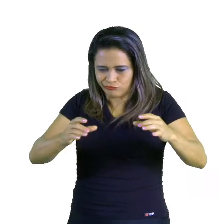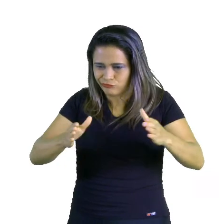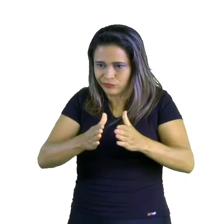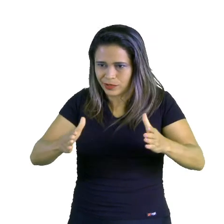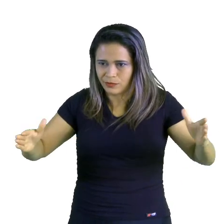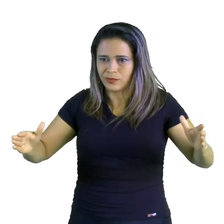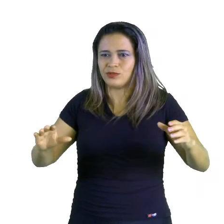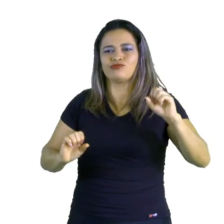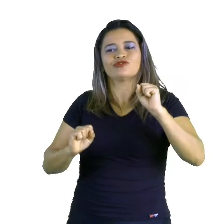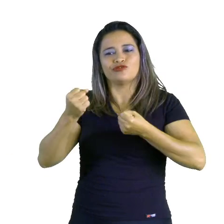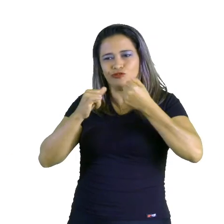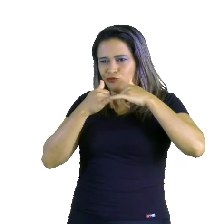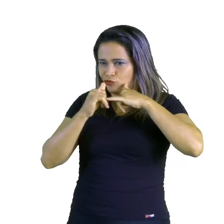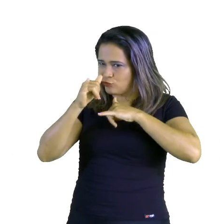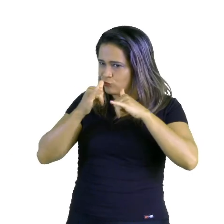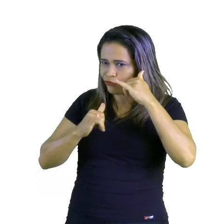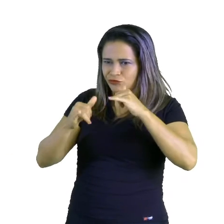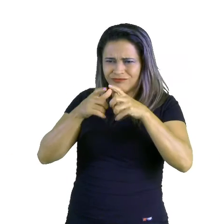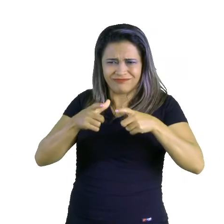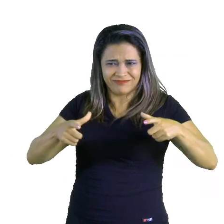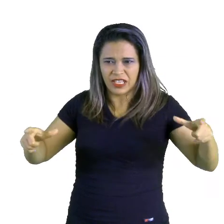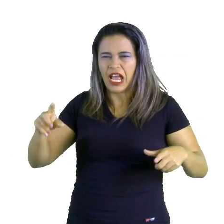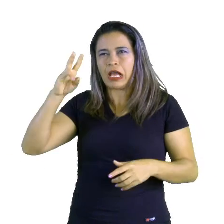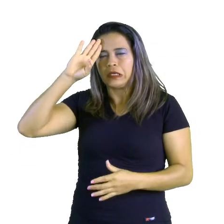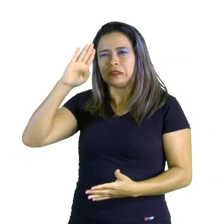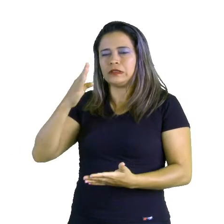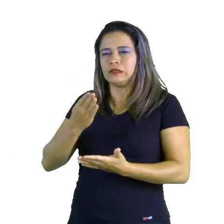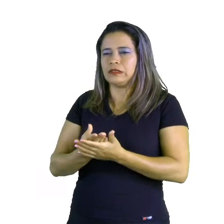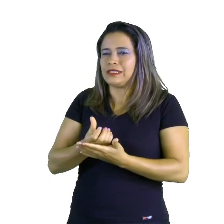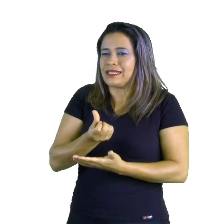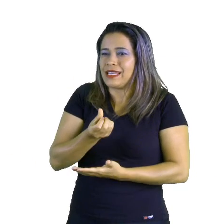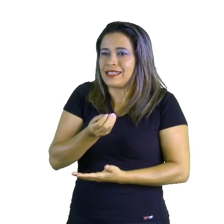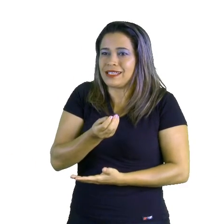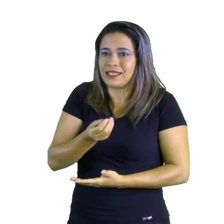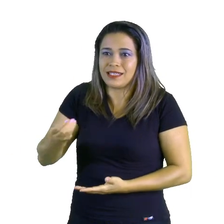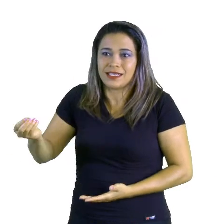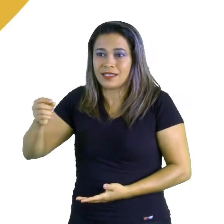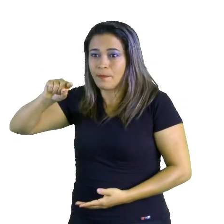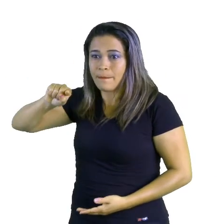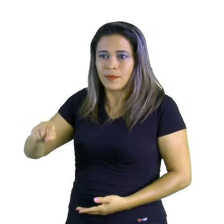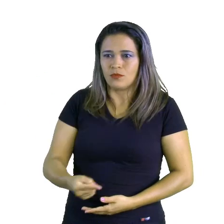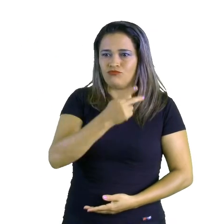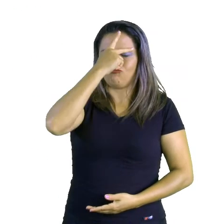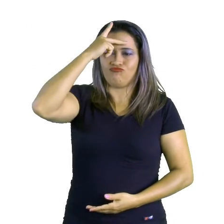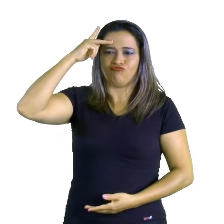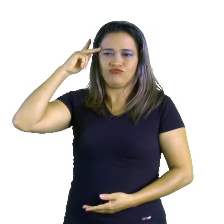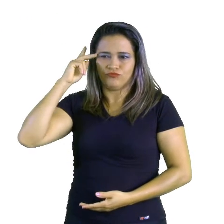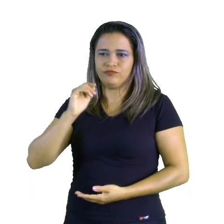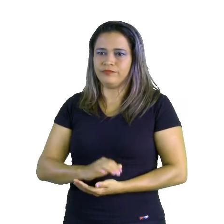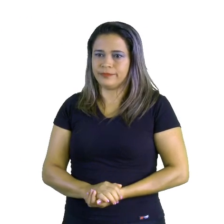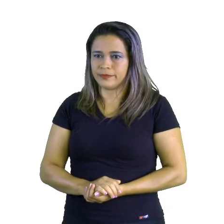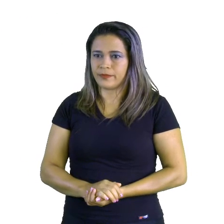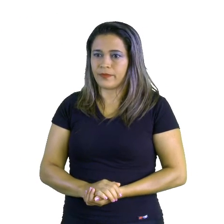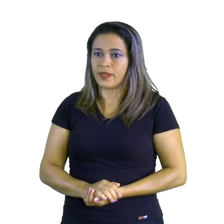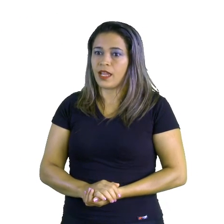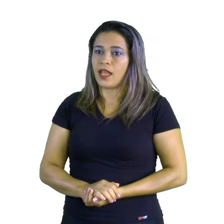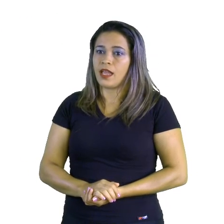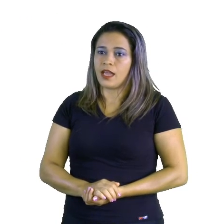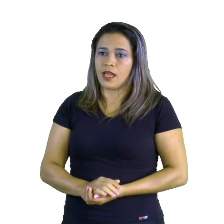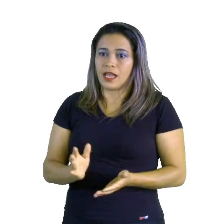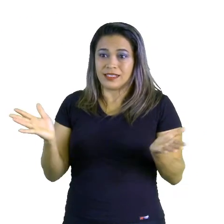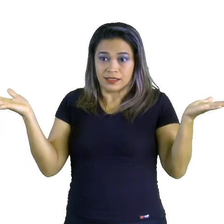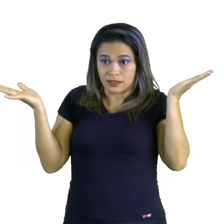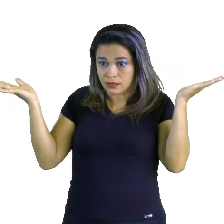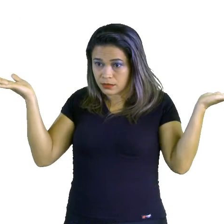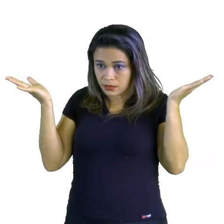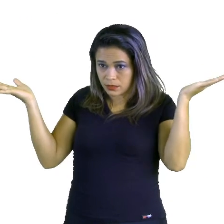energia. Acredita-se que ela vai abastecer cerca de 60 milhões de habitantes. A região da Tailândia, do Laos,